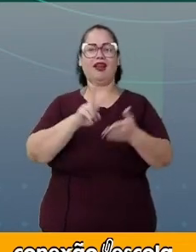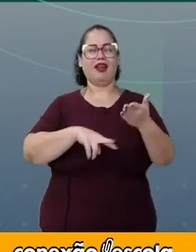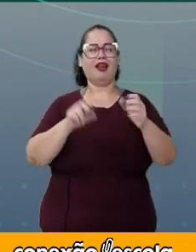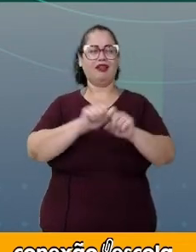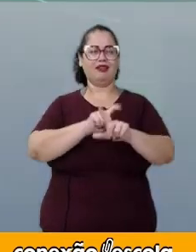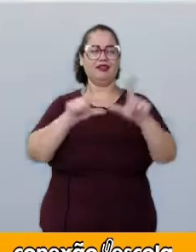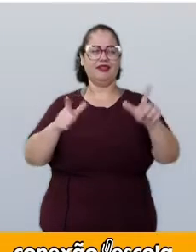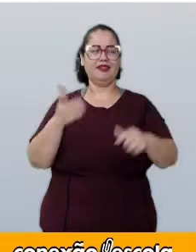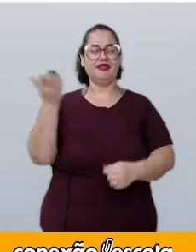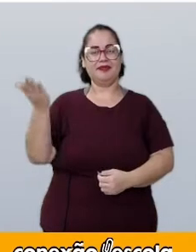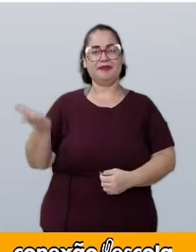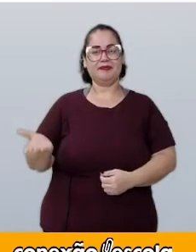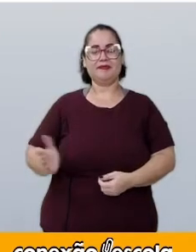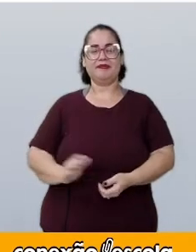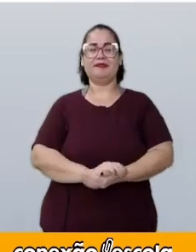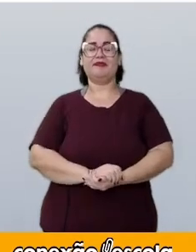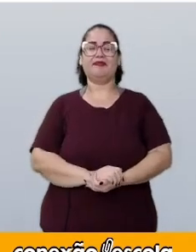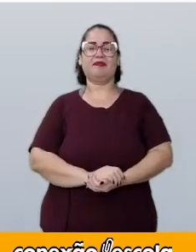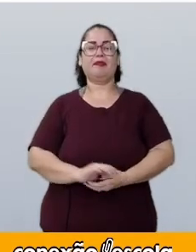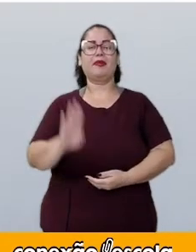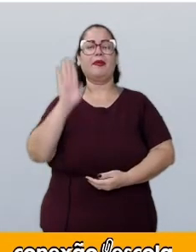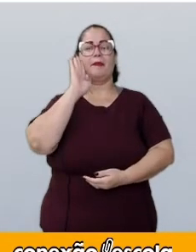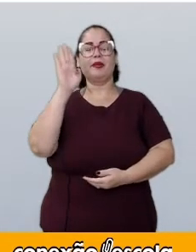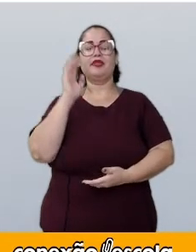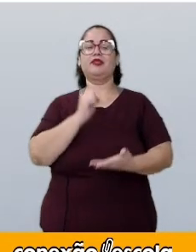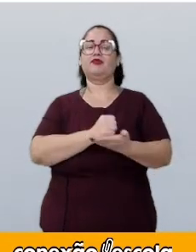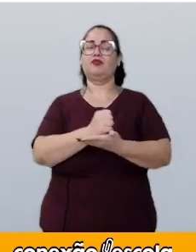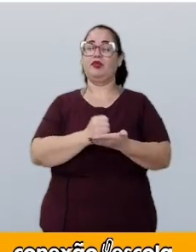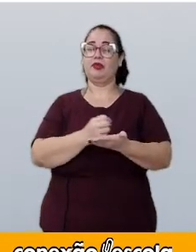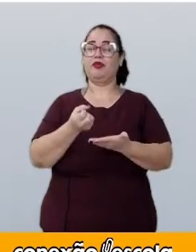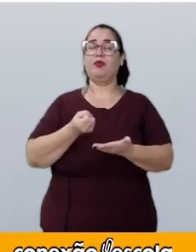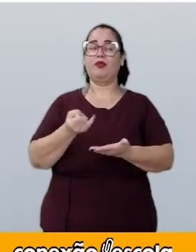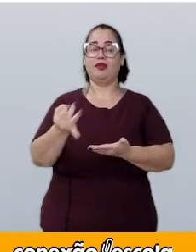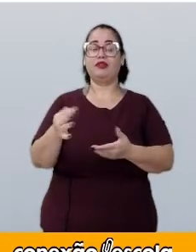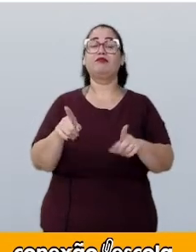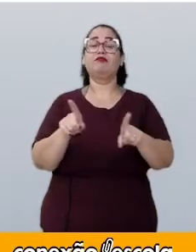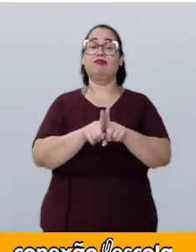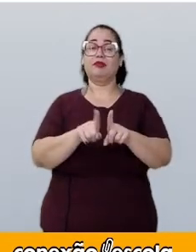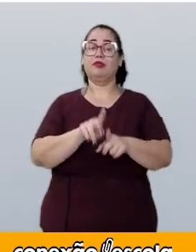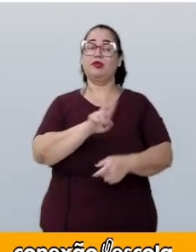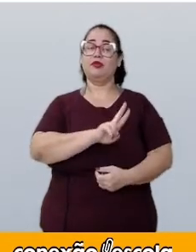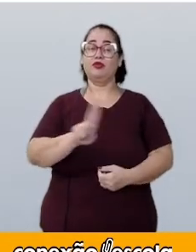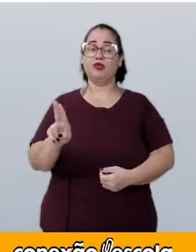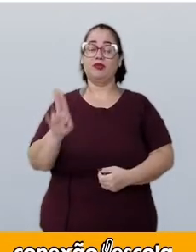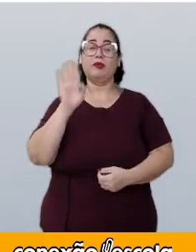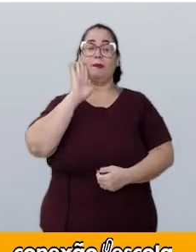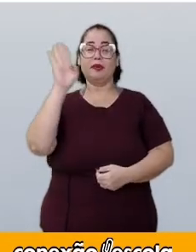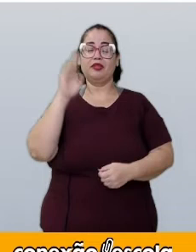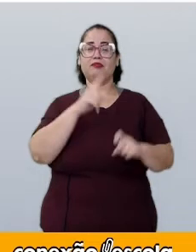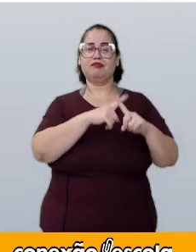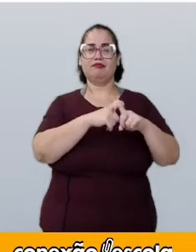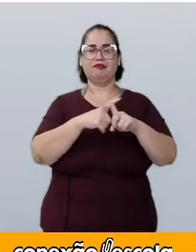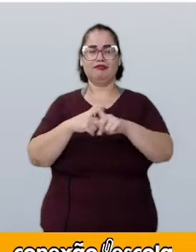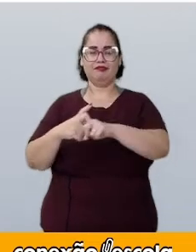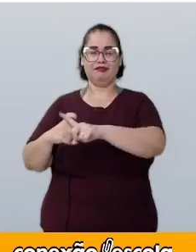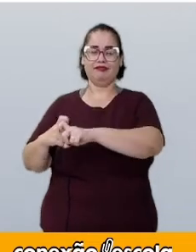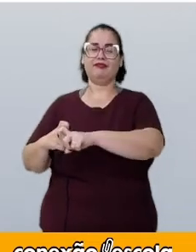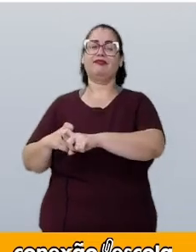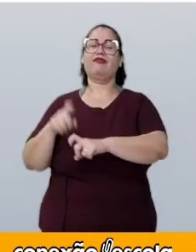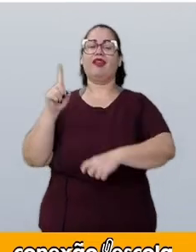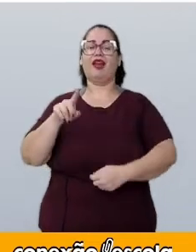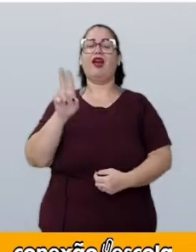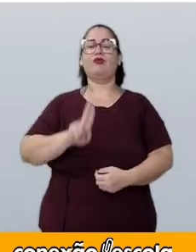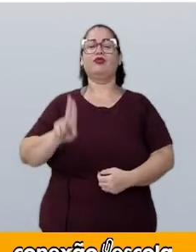o slide comigo. O princípio fundamental da contagem, também chamado de princípio multiplicativo